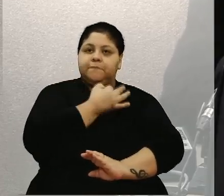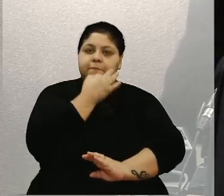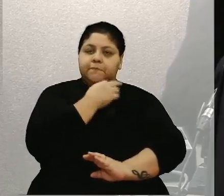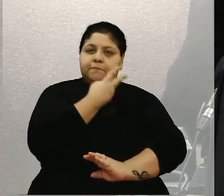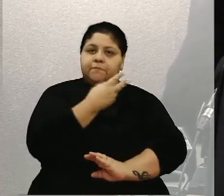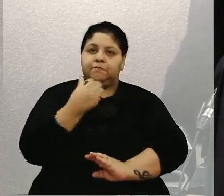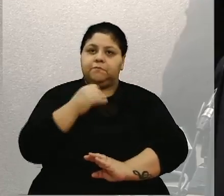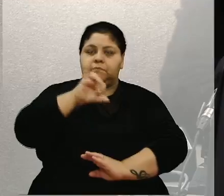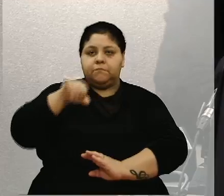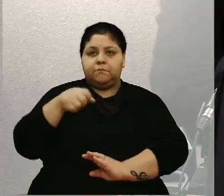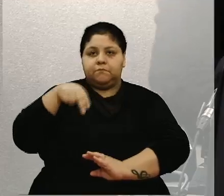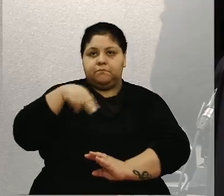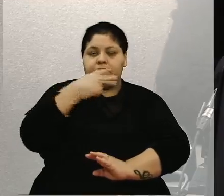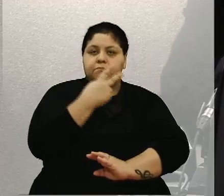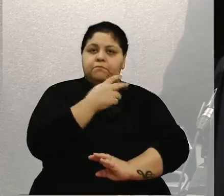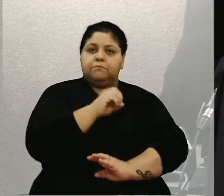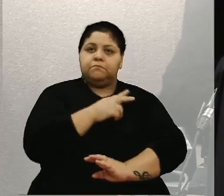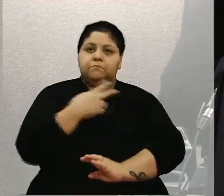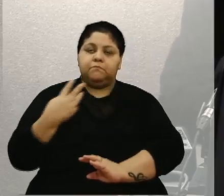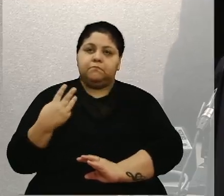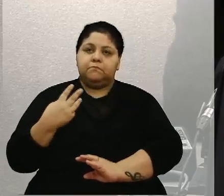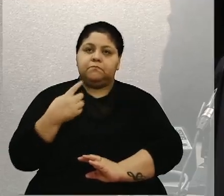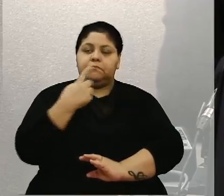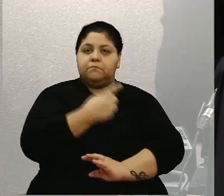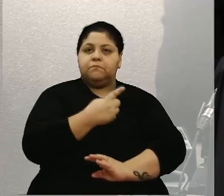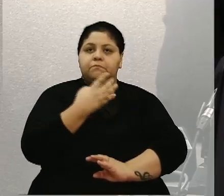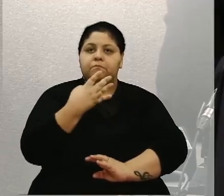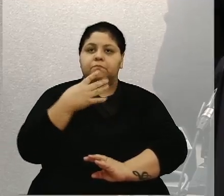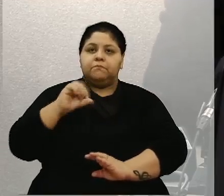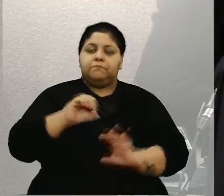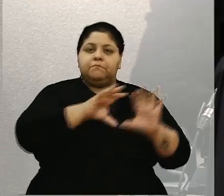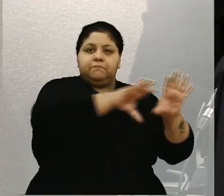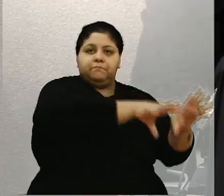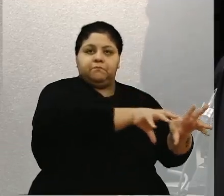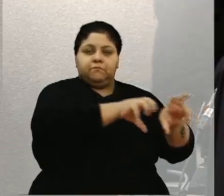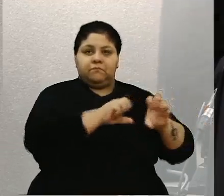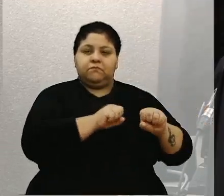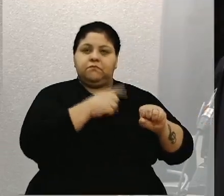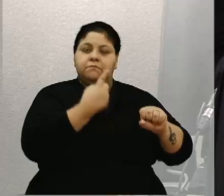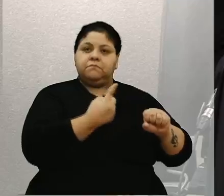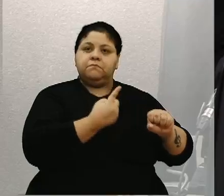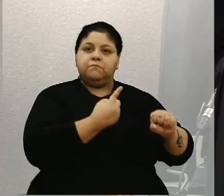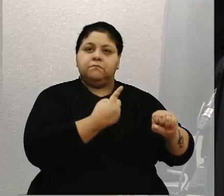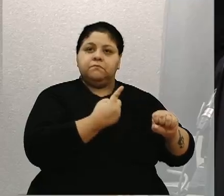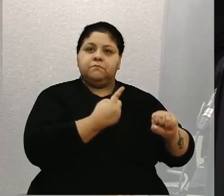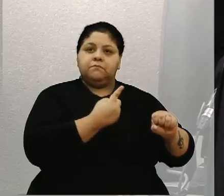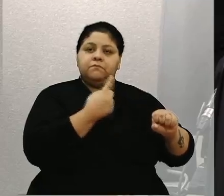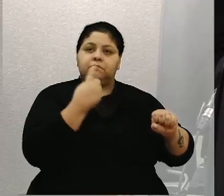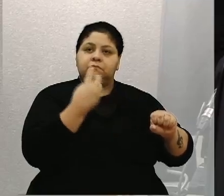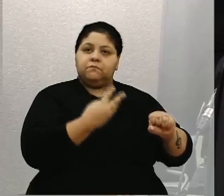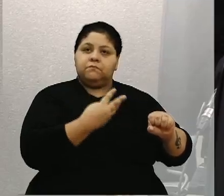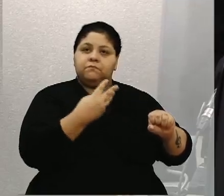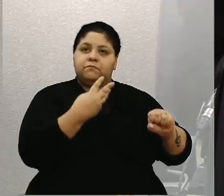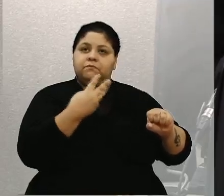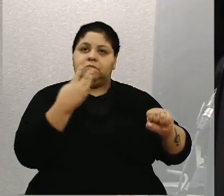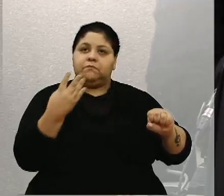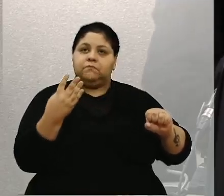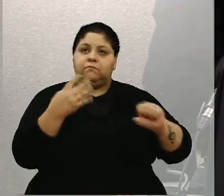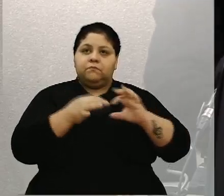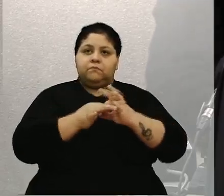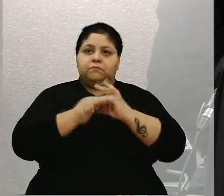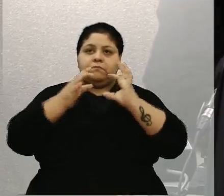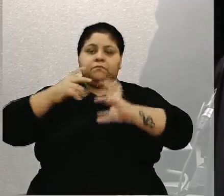Sul, 26 de junho de 2024, 149 anos de colonização e 134 de